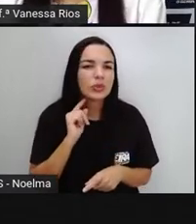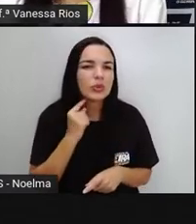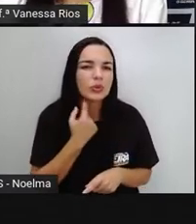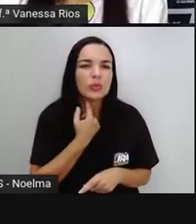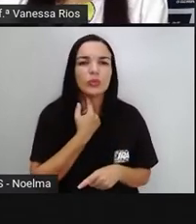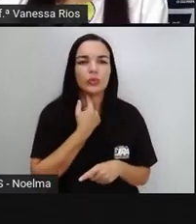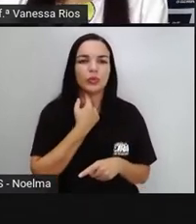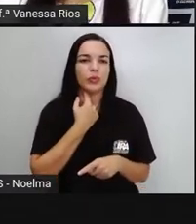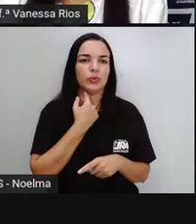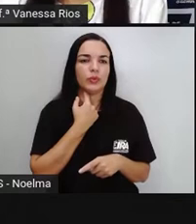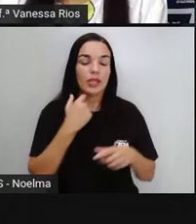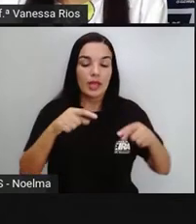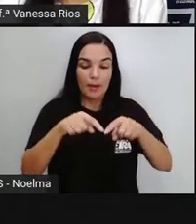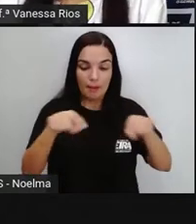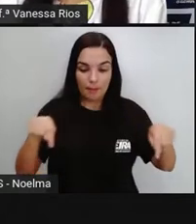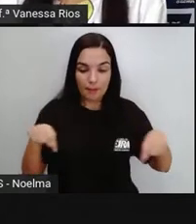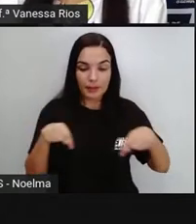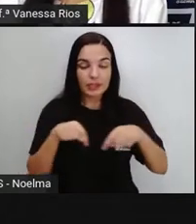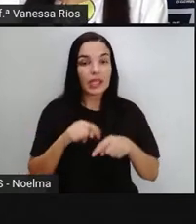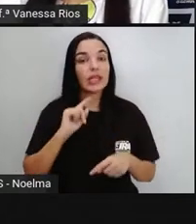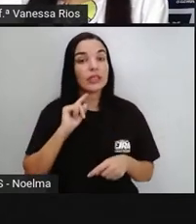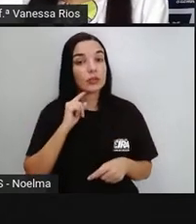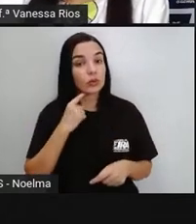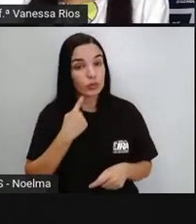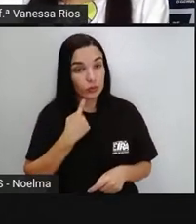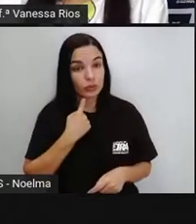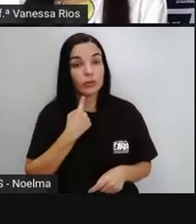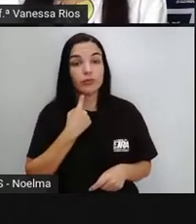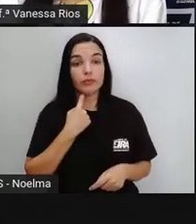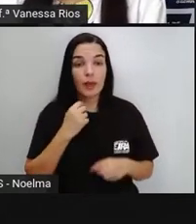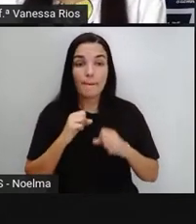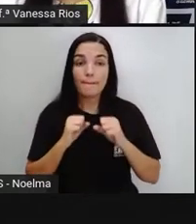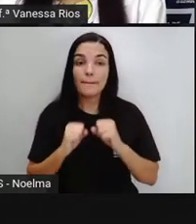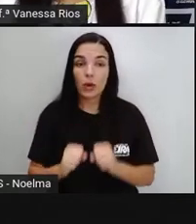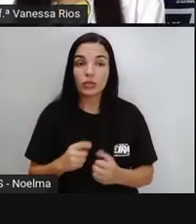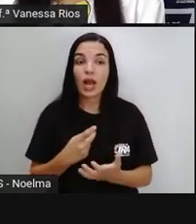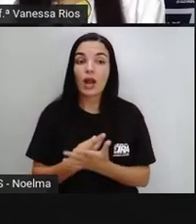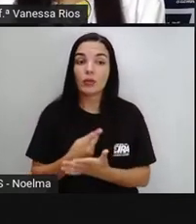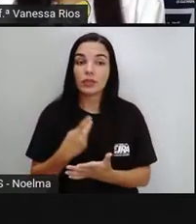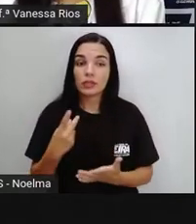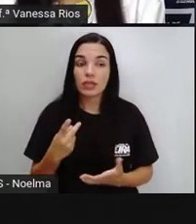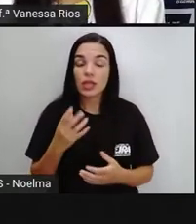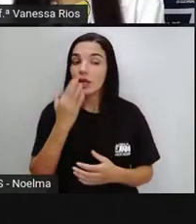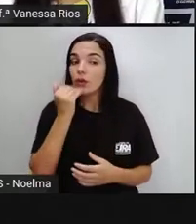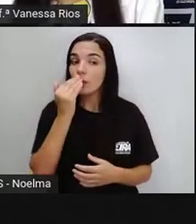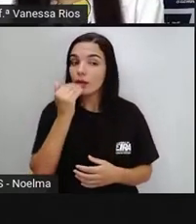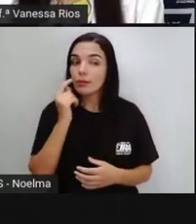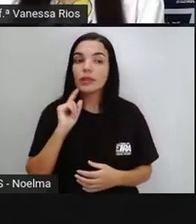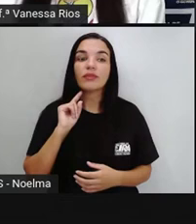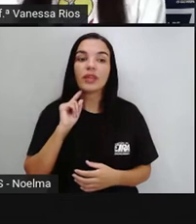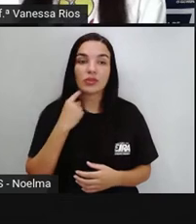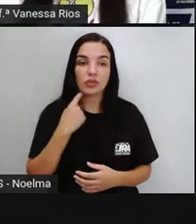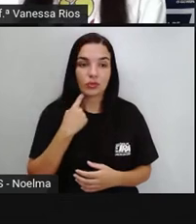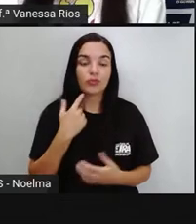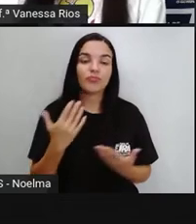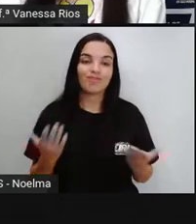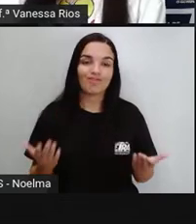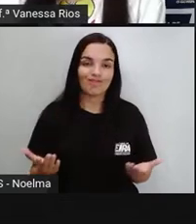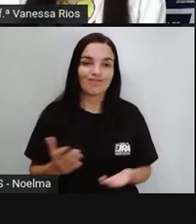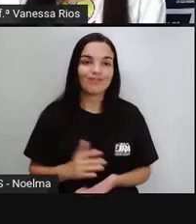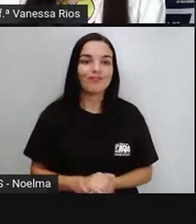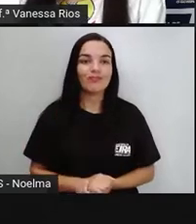contaminada, utensílios e também matérias finas podem fazer aí com que a contaminação dos alimentos